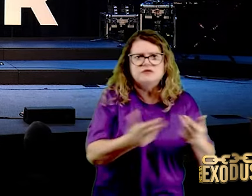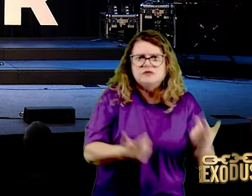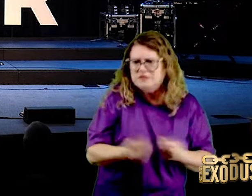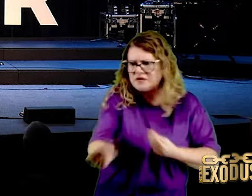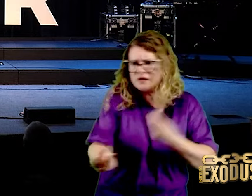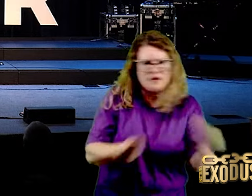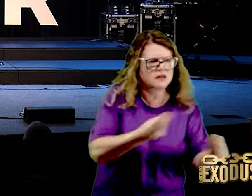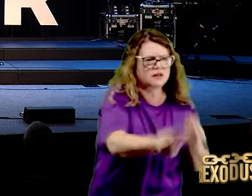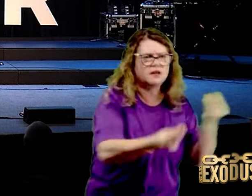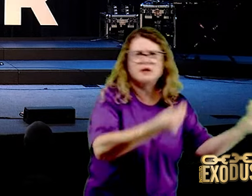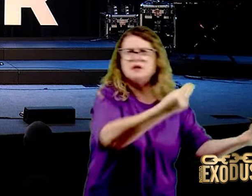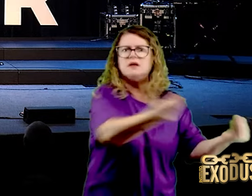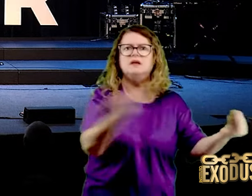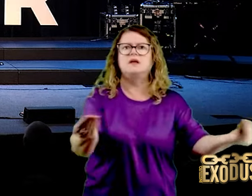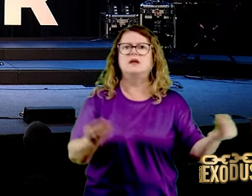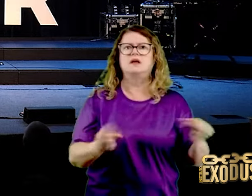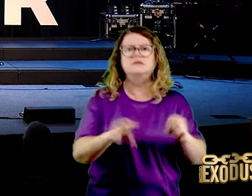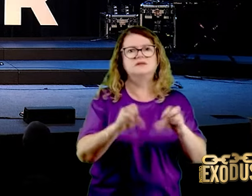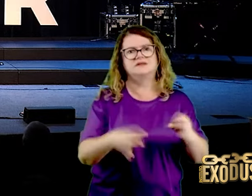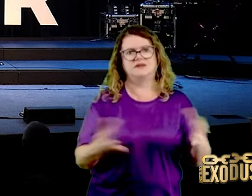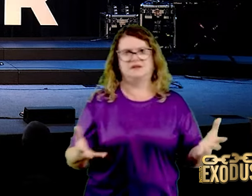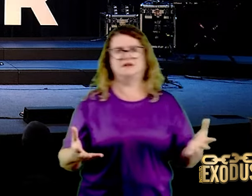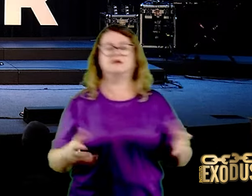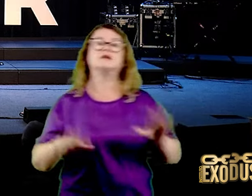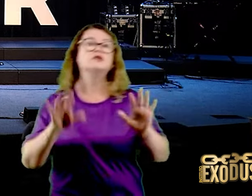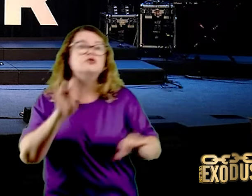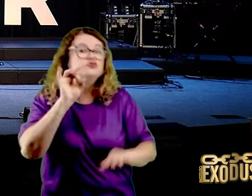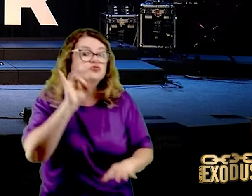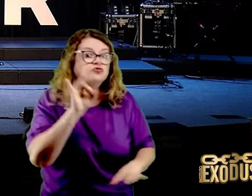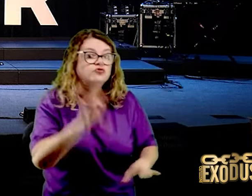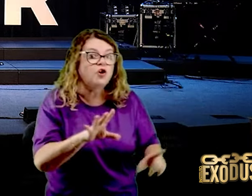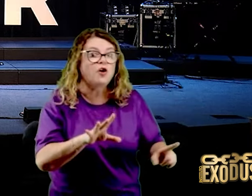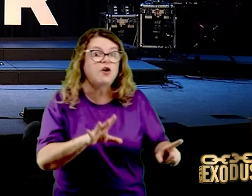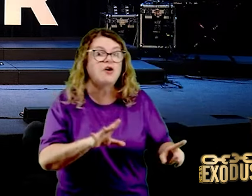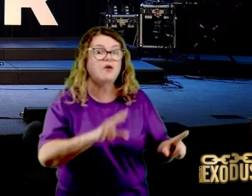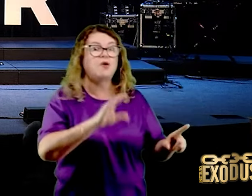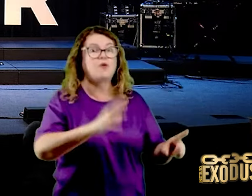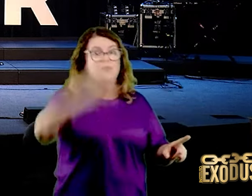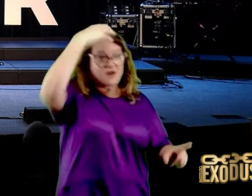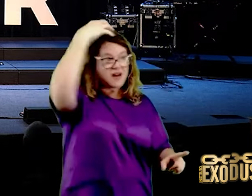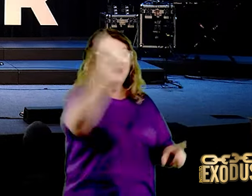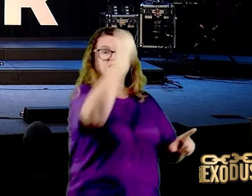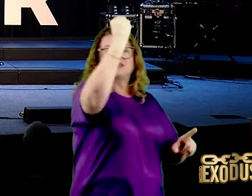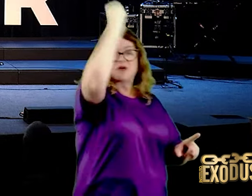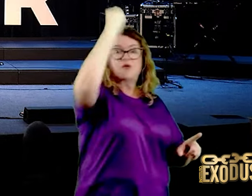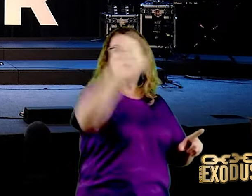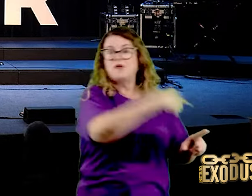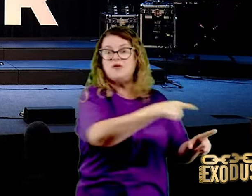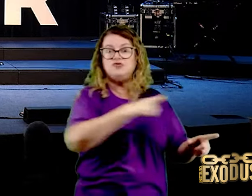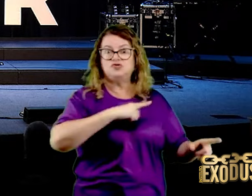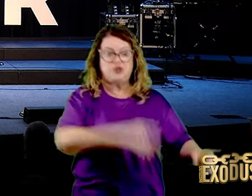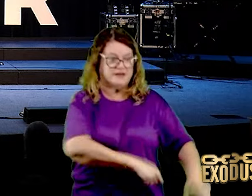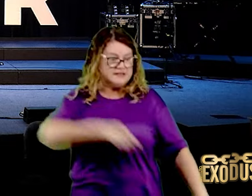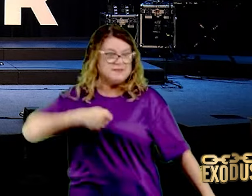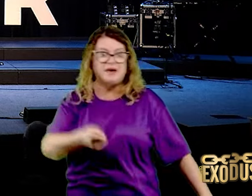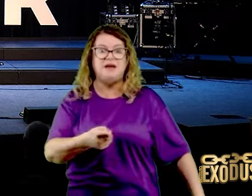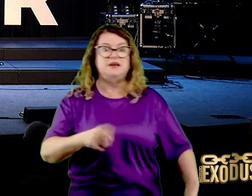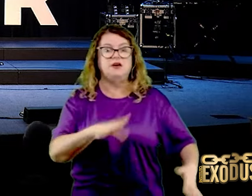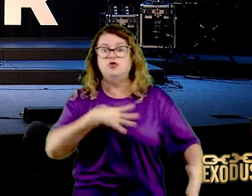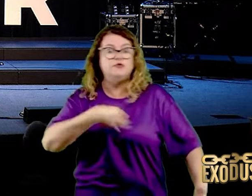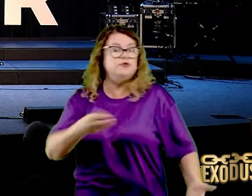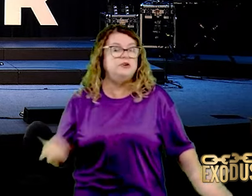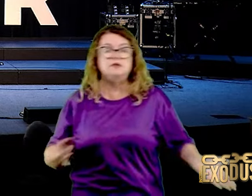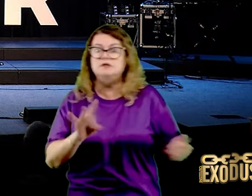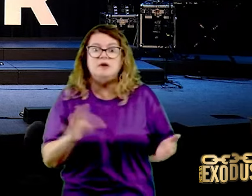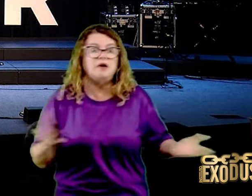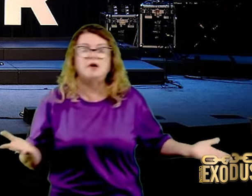Jônatas, filho do rei, quando só Saúl, o rei, tem espada, todo mundo fica dependendo dele. O que acontece